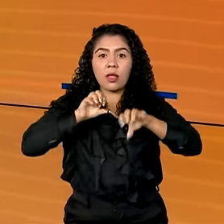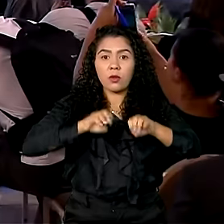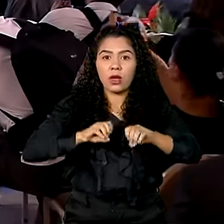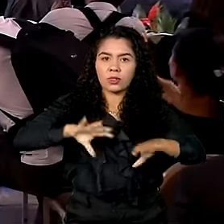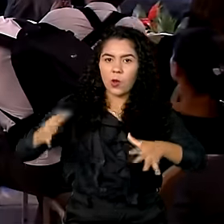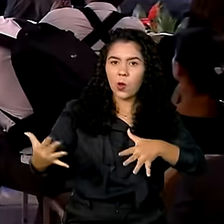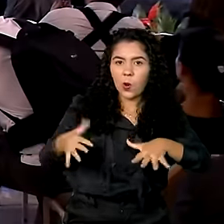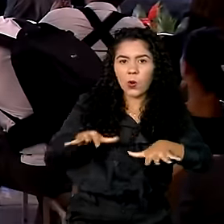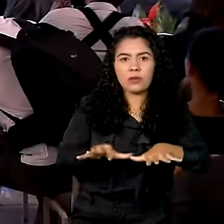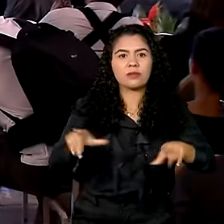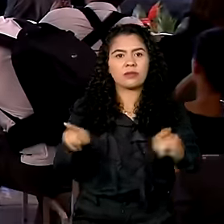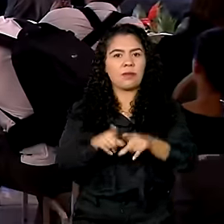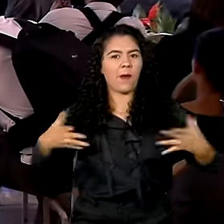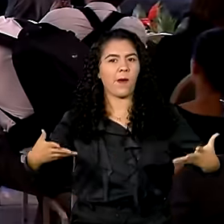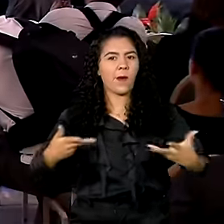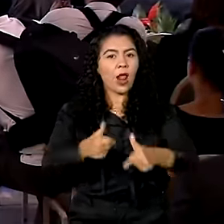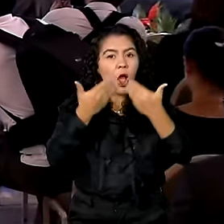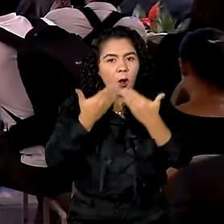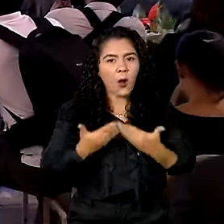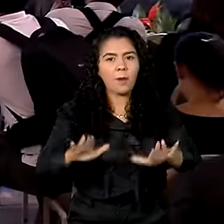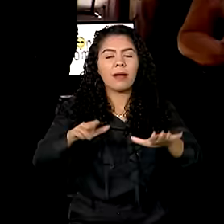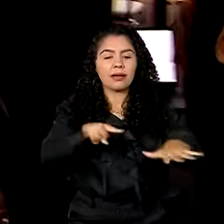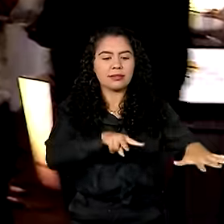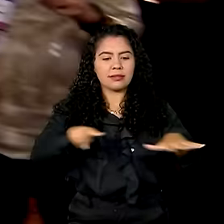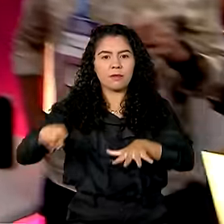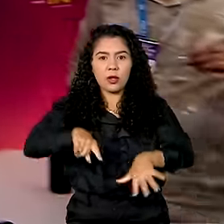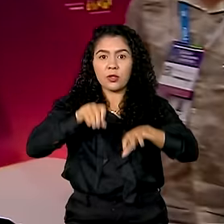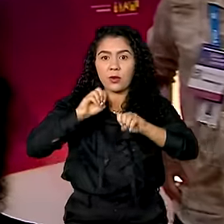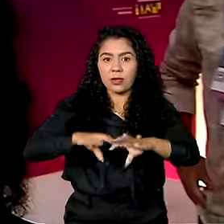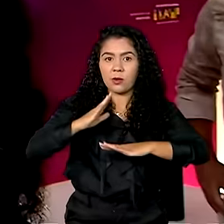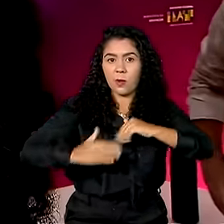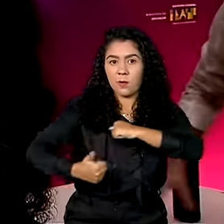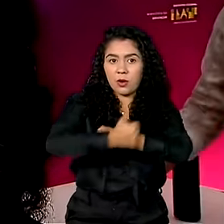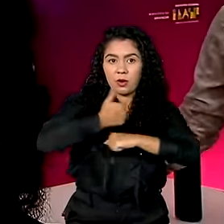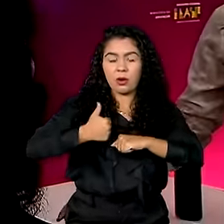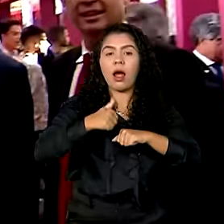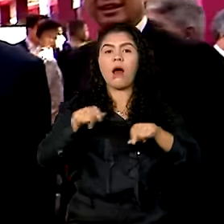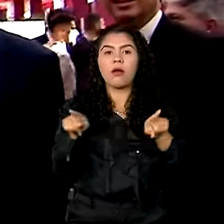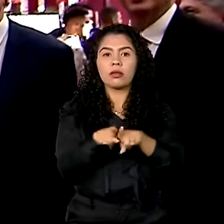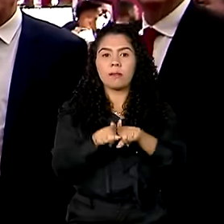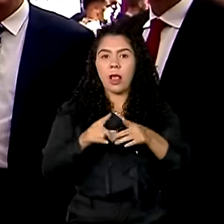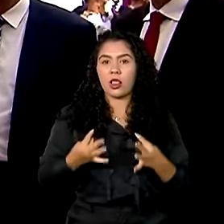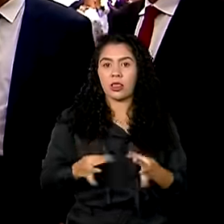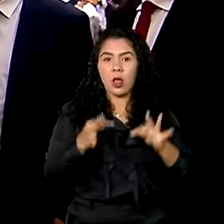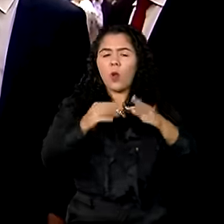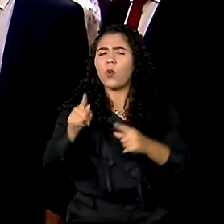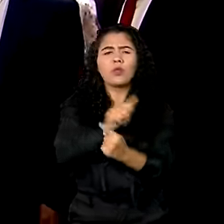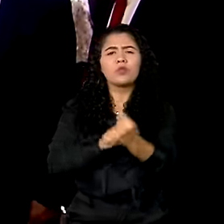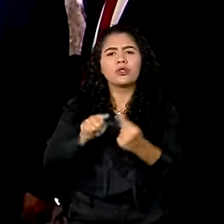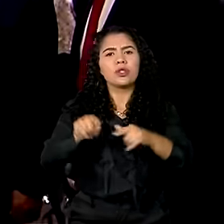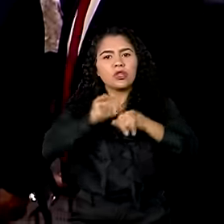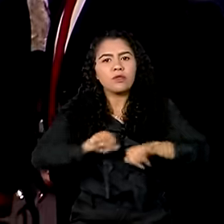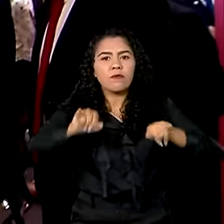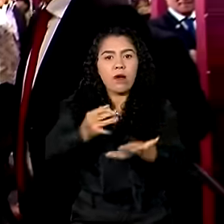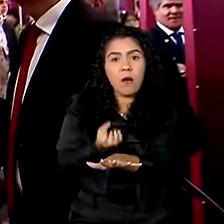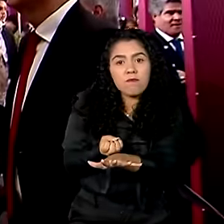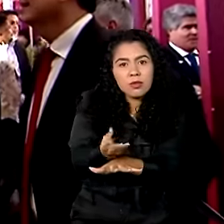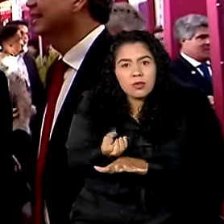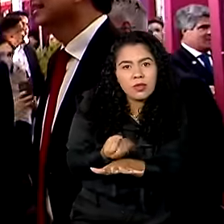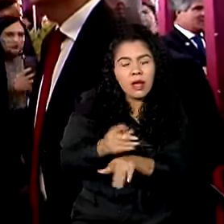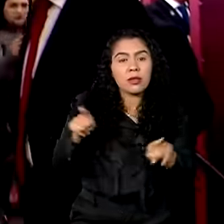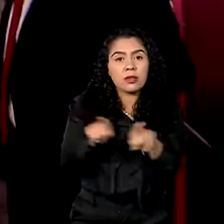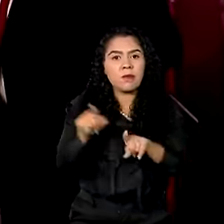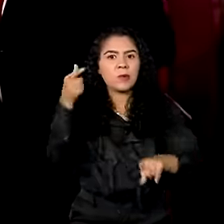qualidade. Começa a Semana da Educação Profissional e Tecnológica. O objetivo é divulgar a modalidade de ensino e